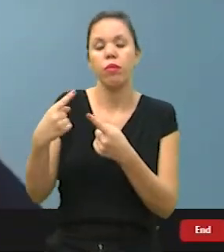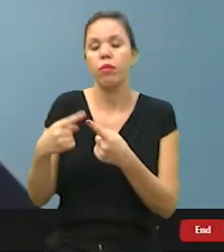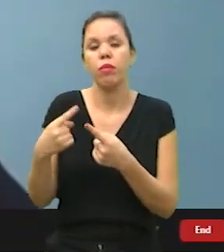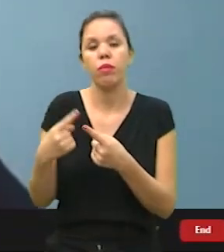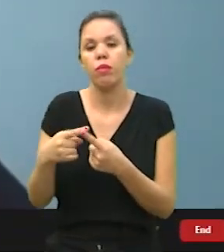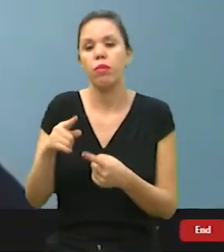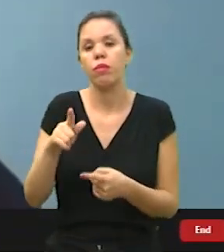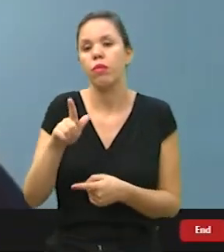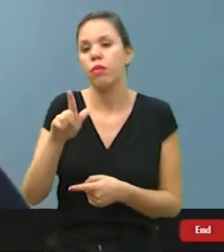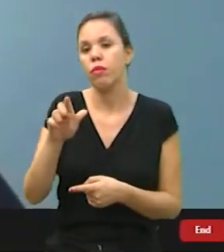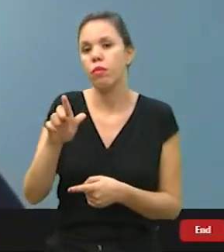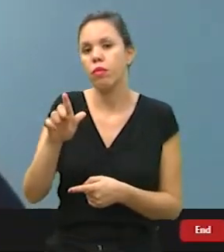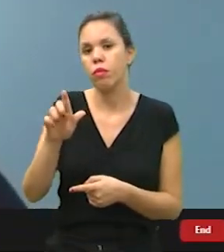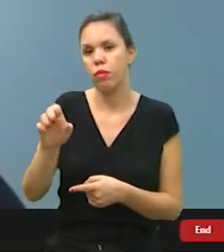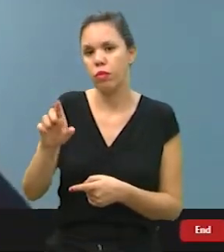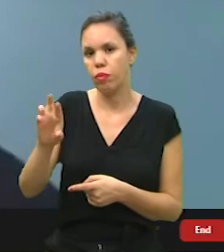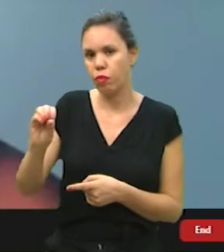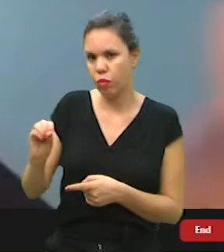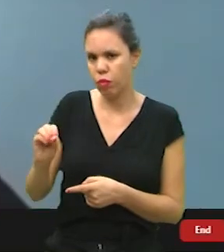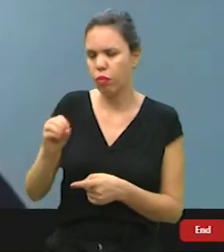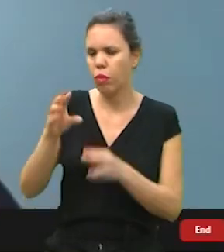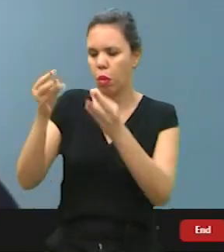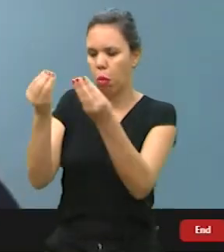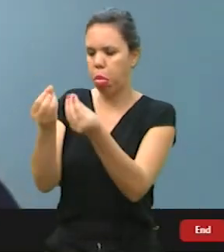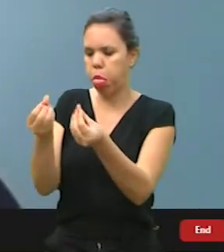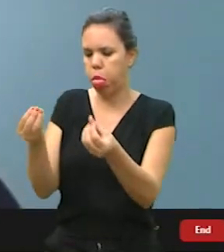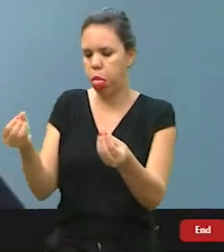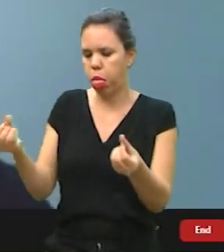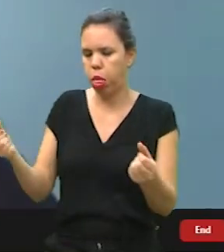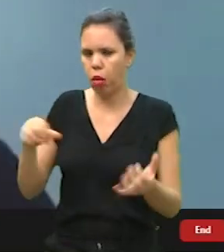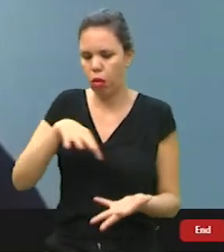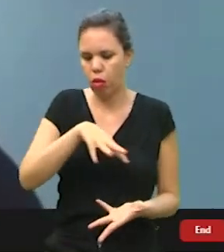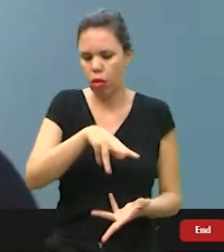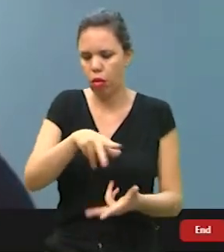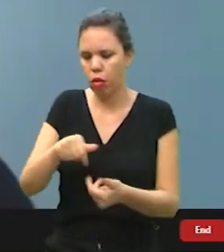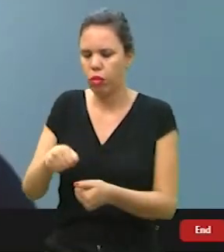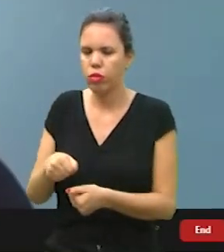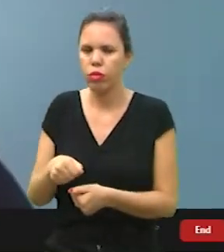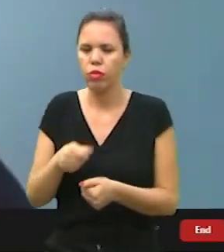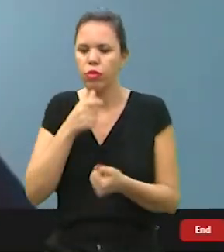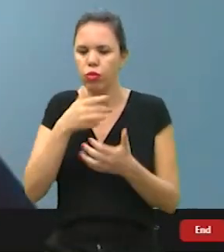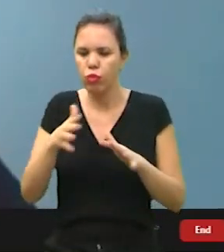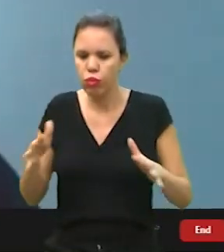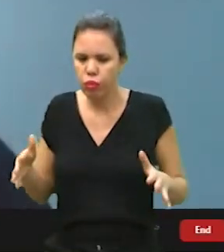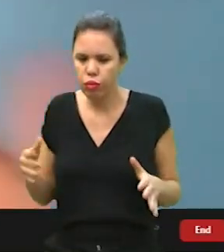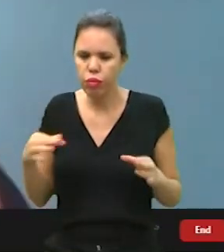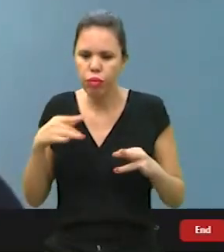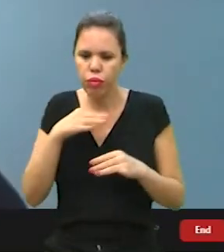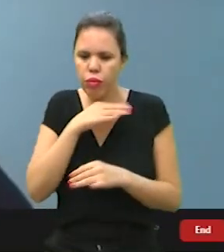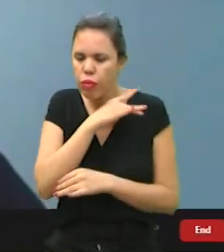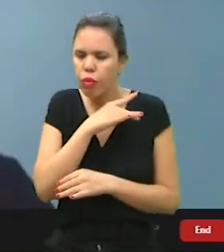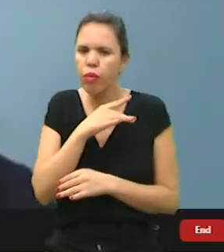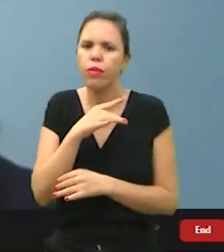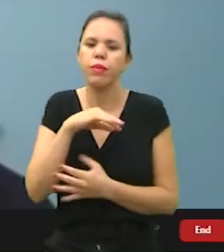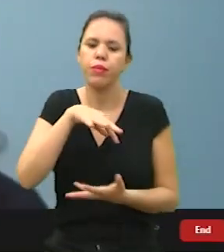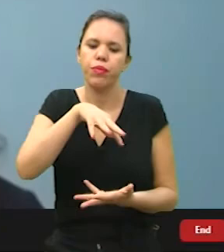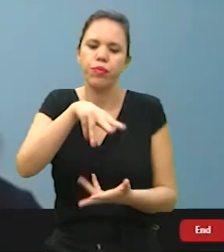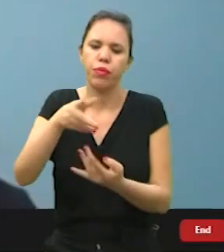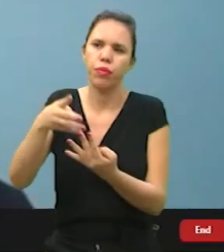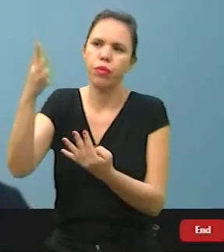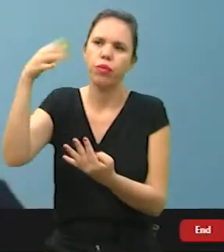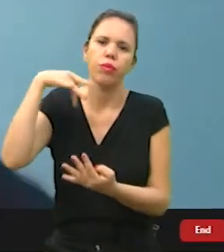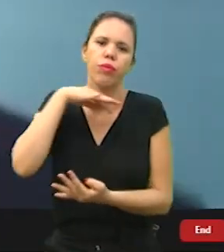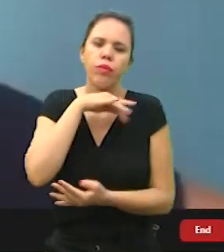Por que o gelo está derretendo? Porque o oceano está esquentando e a atmosfera está esquentando. E como que isso